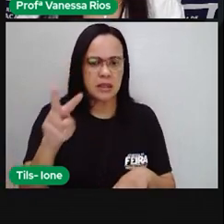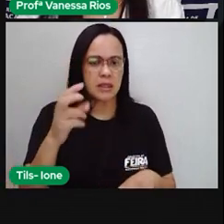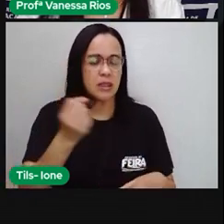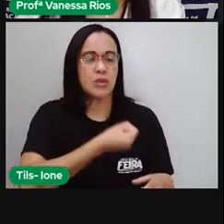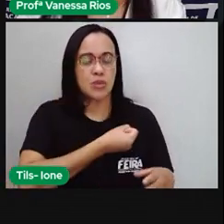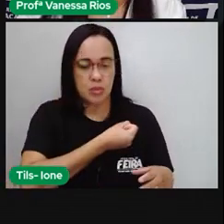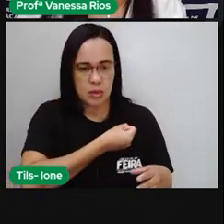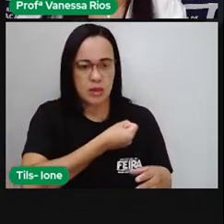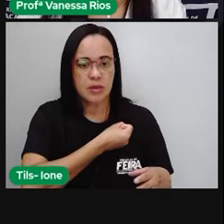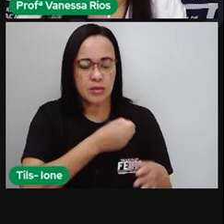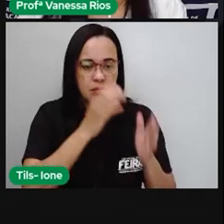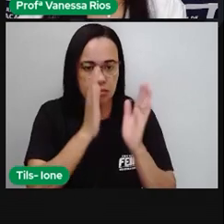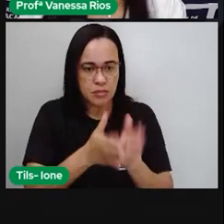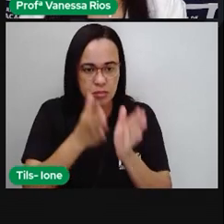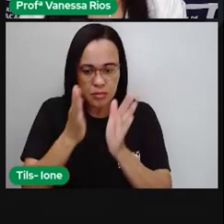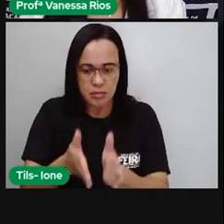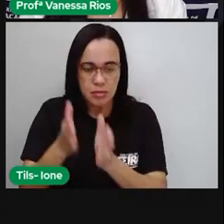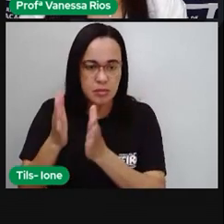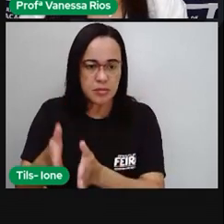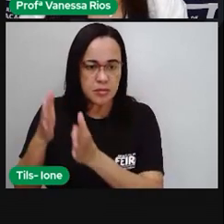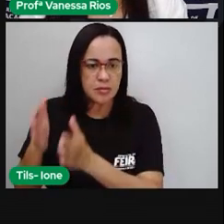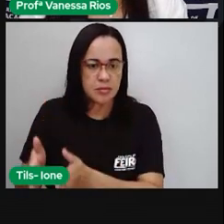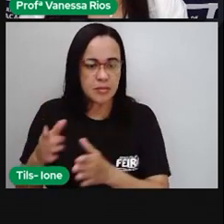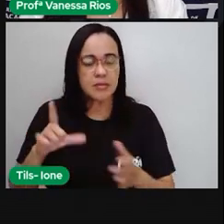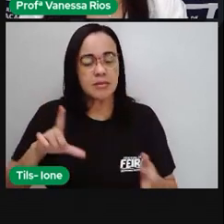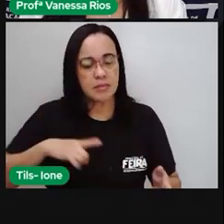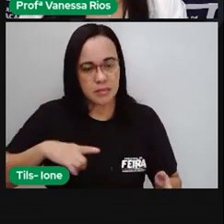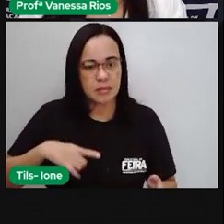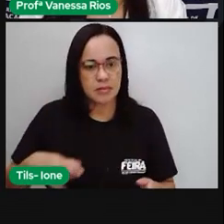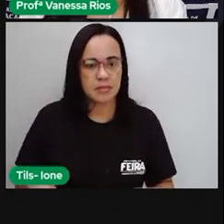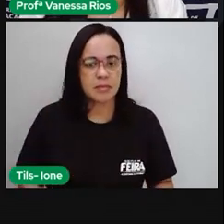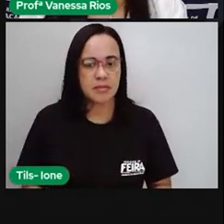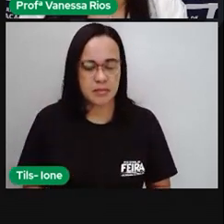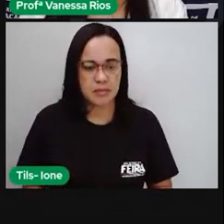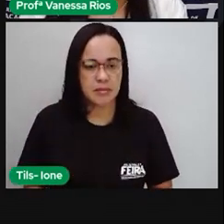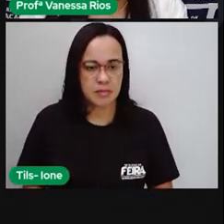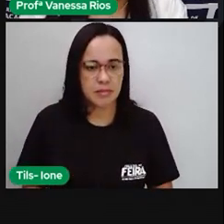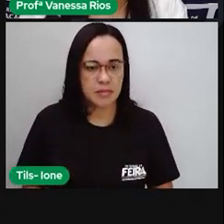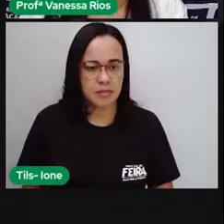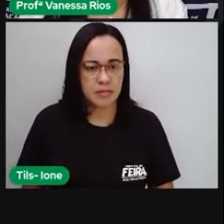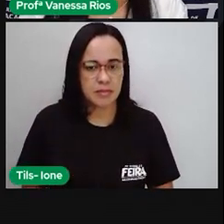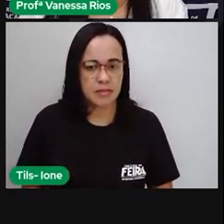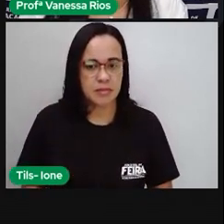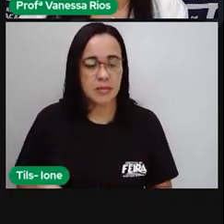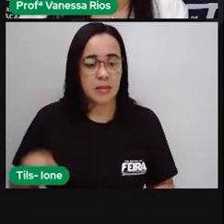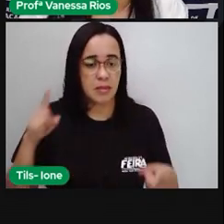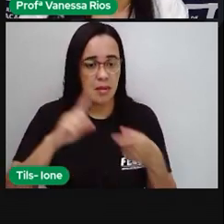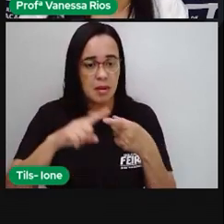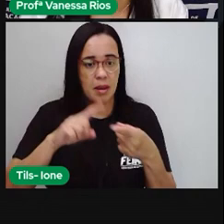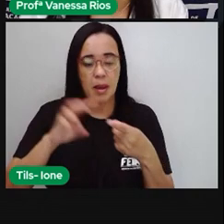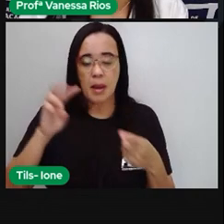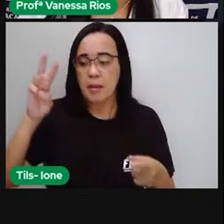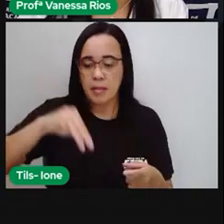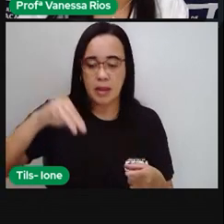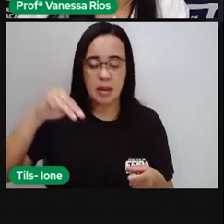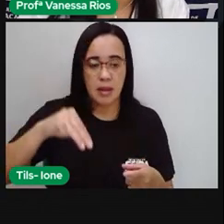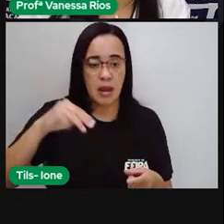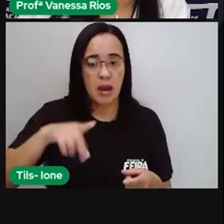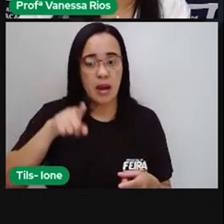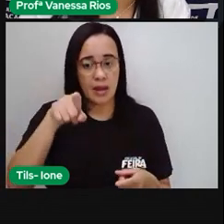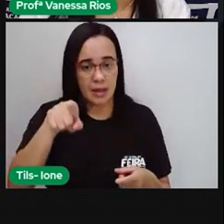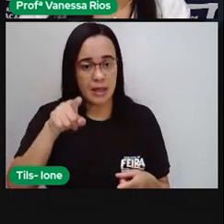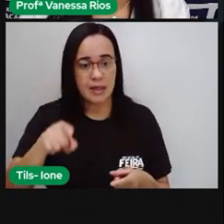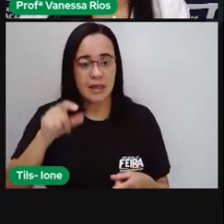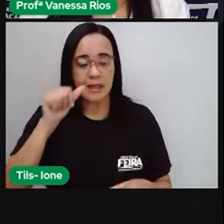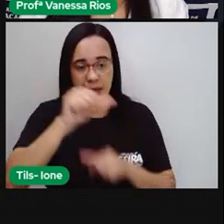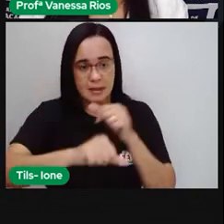outras ordens além. O número que a Pró mostrou anteriormente é só até a unidade de milhar. Esse aqui vai até a centena de